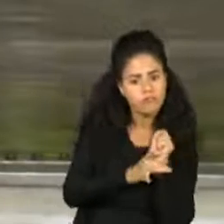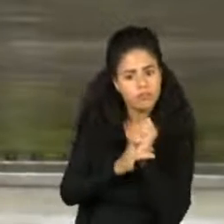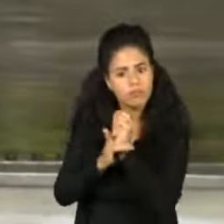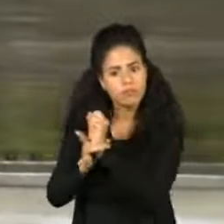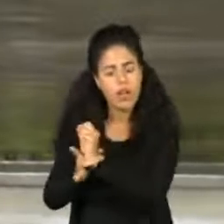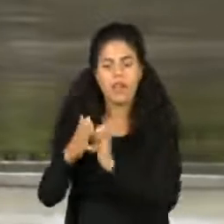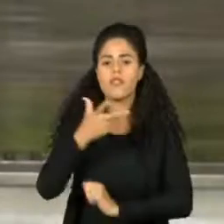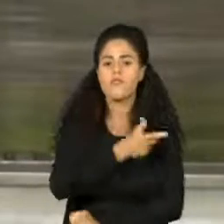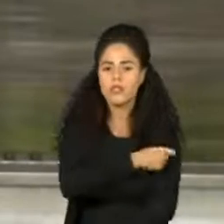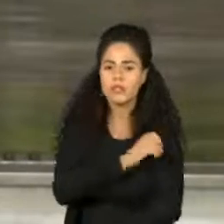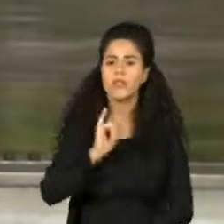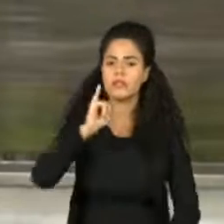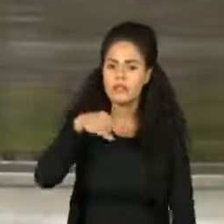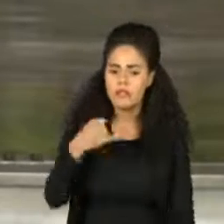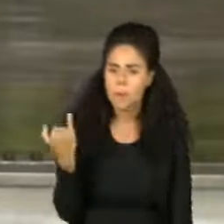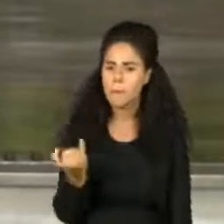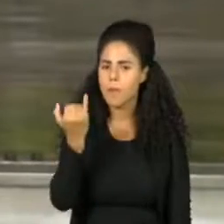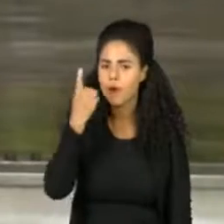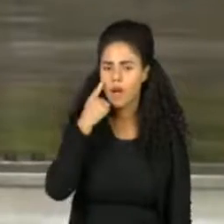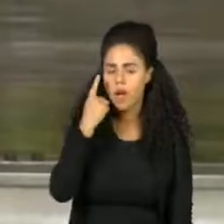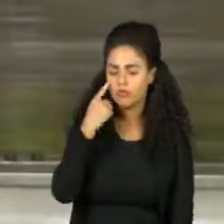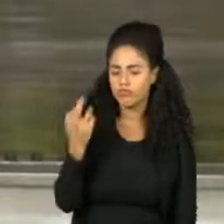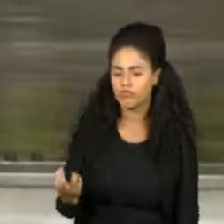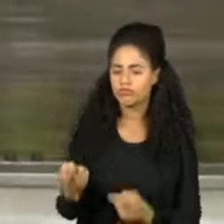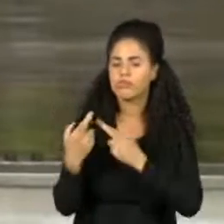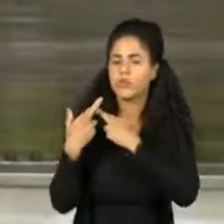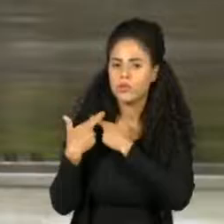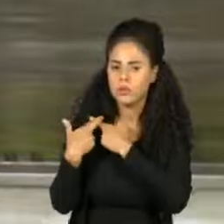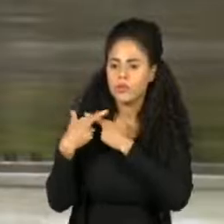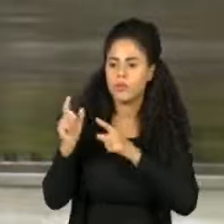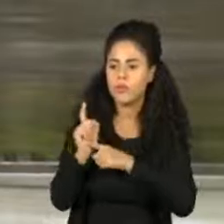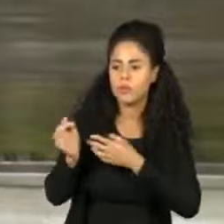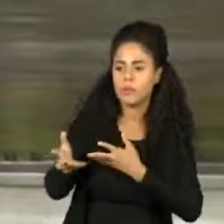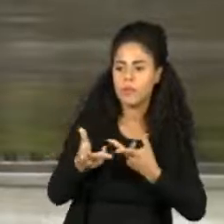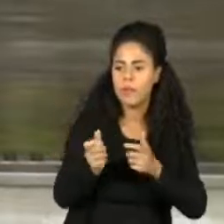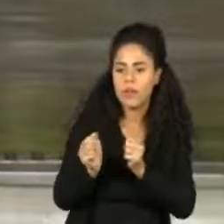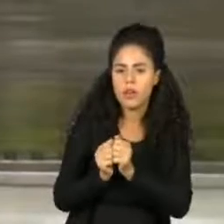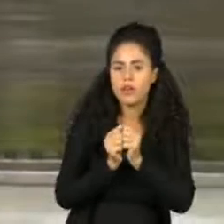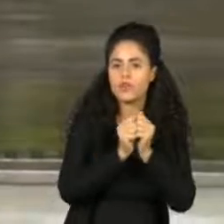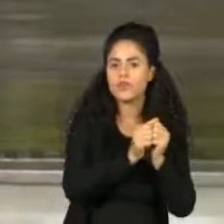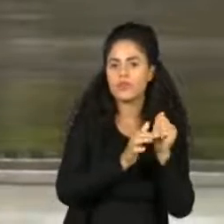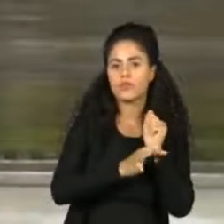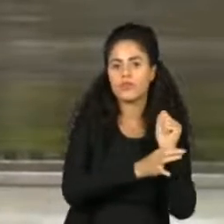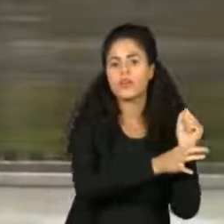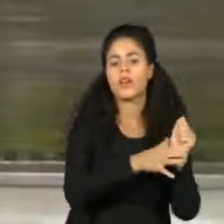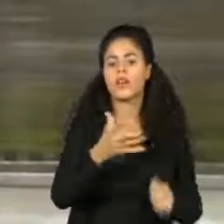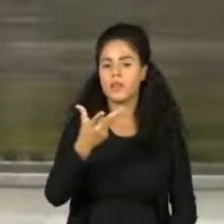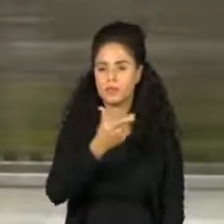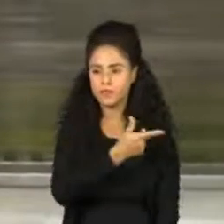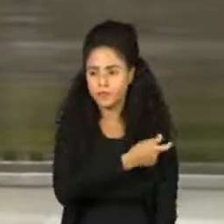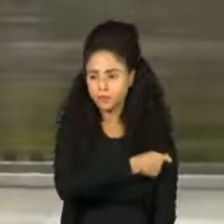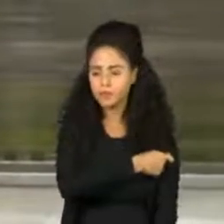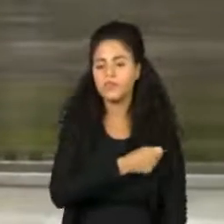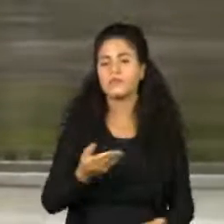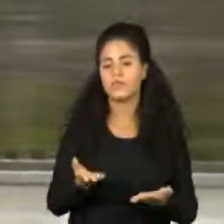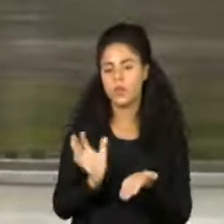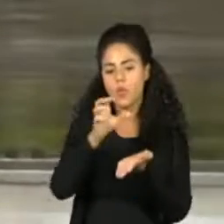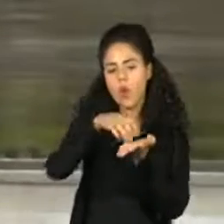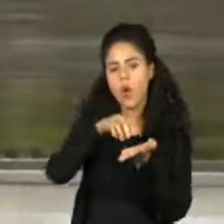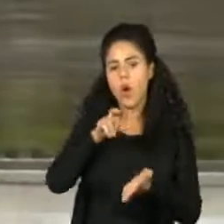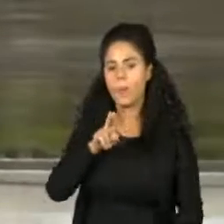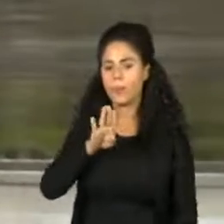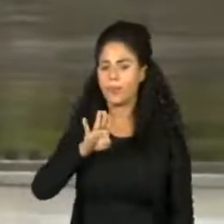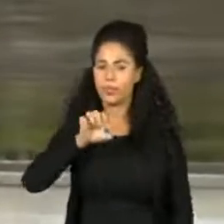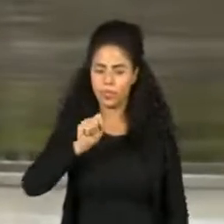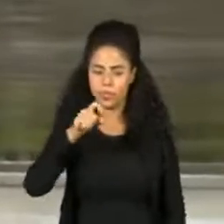parentes, seus jovens parentes, as crianças nessa faixa etária de 5 a 11 anos, para serem vacinadas num posto de saúde